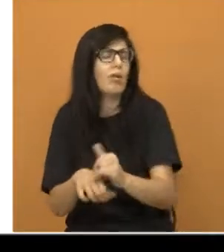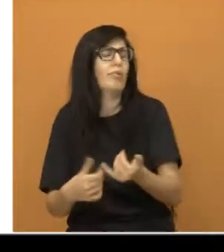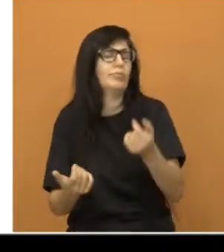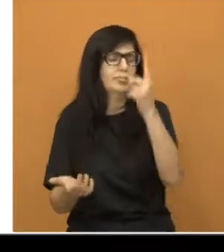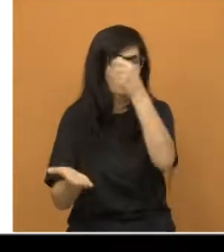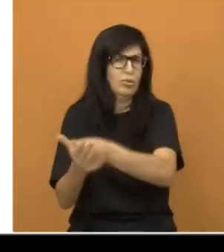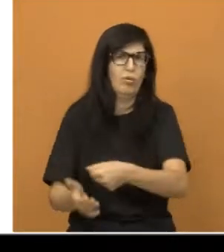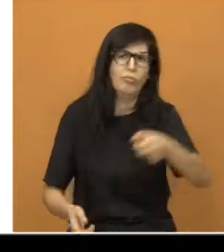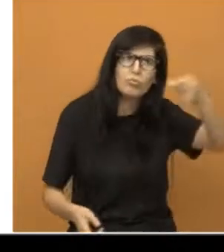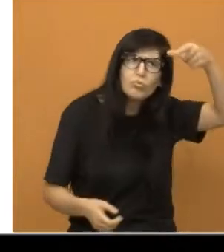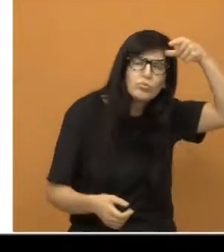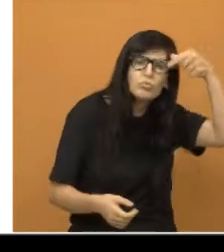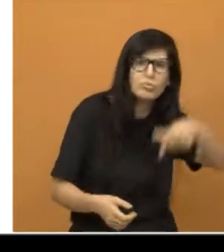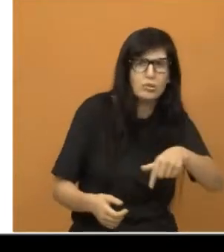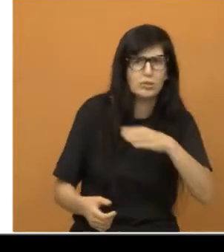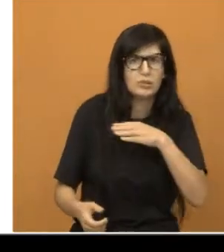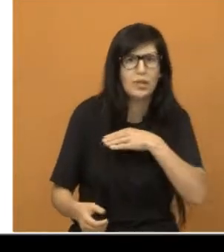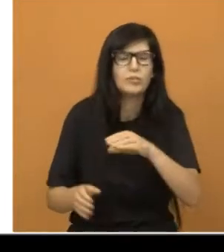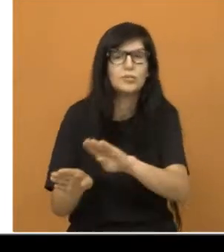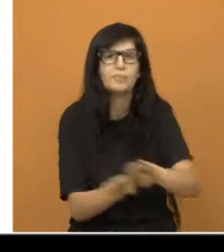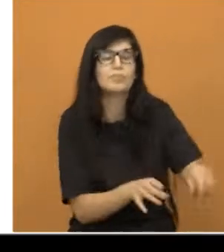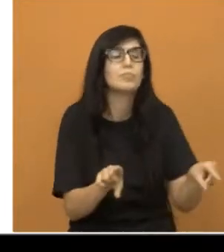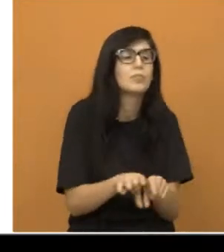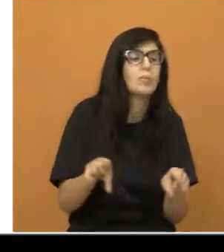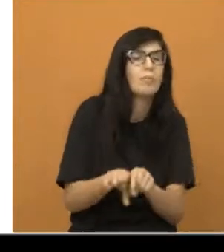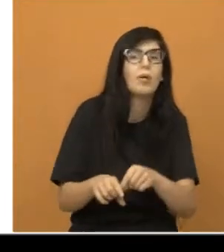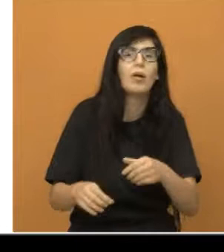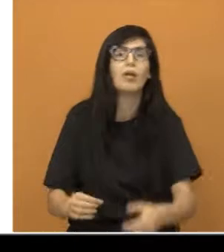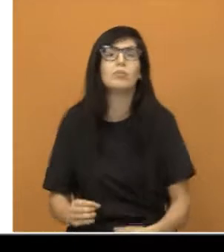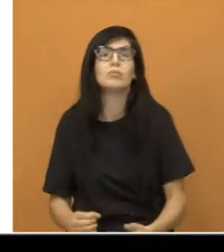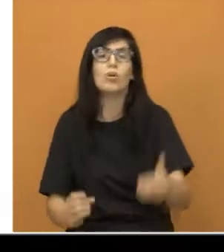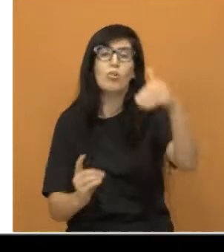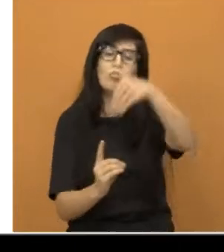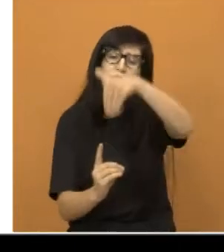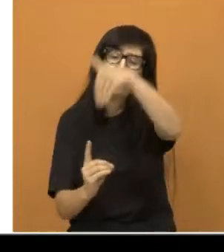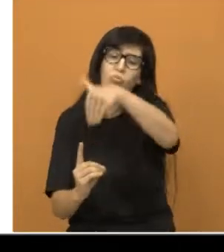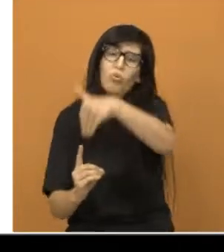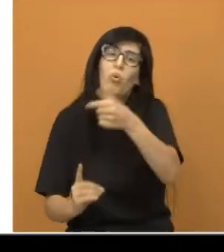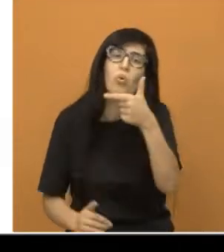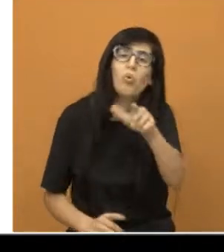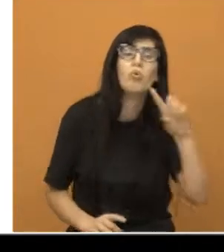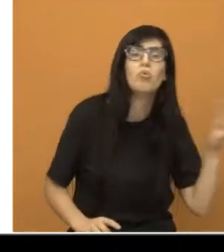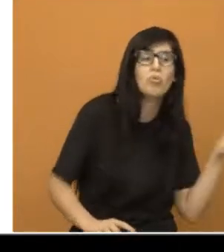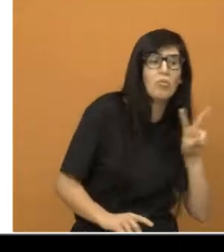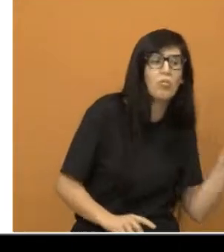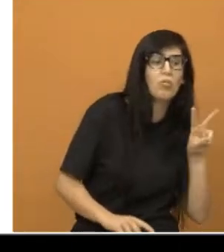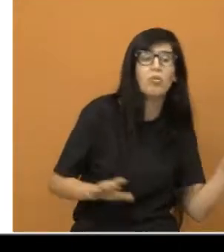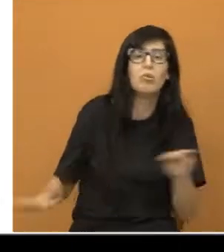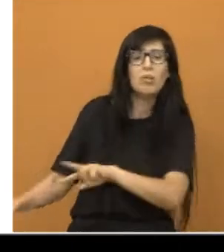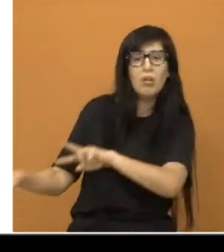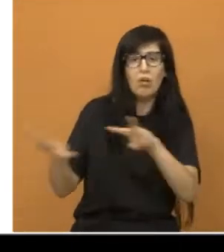Aqui, como também já foi mostrado por outros vereadores, foi uma semana importante de